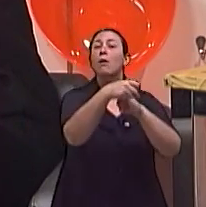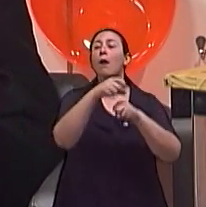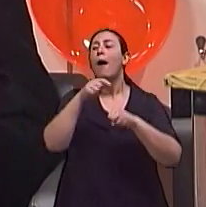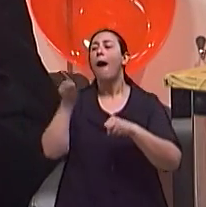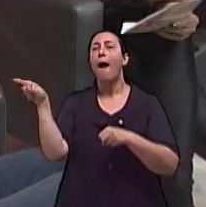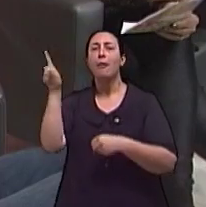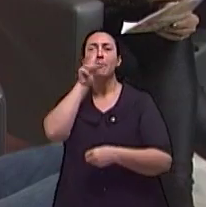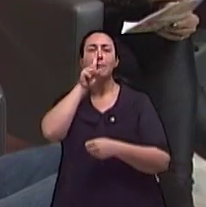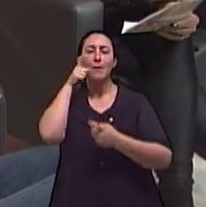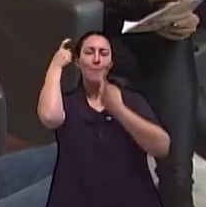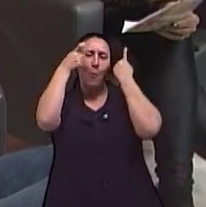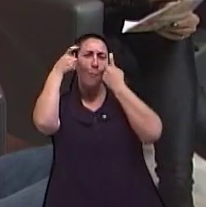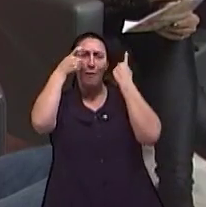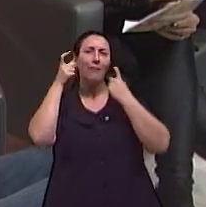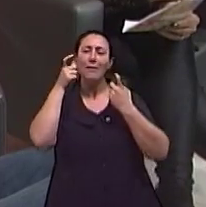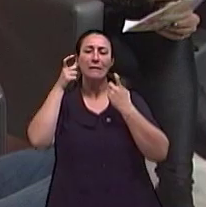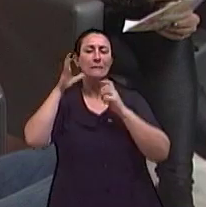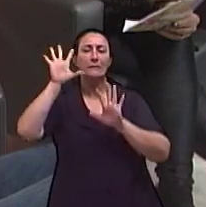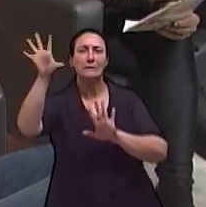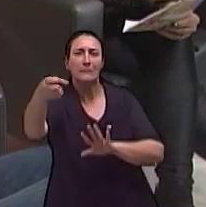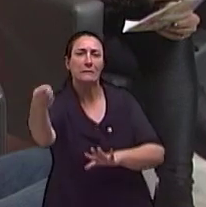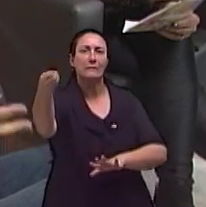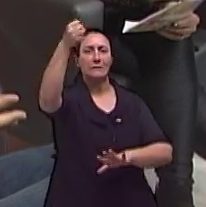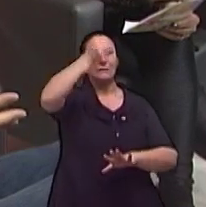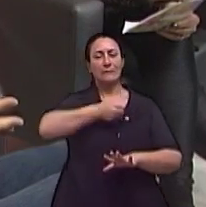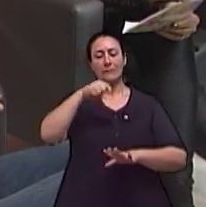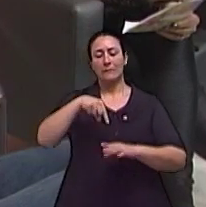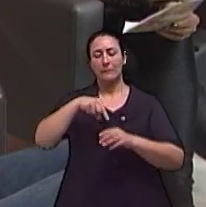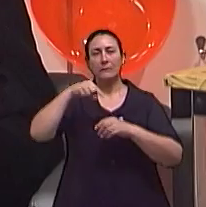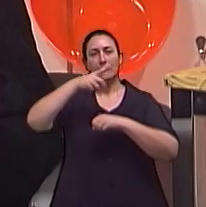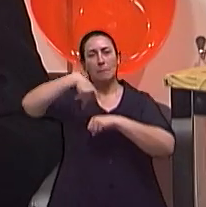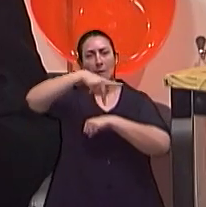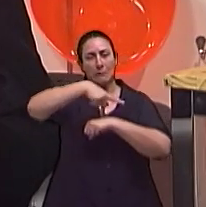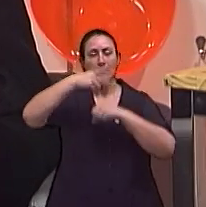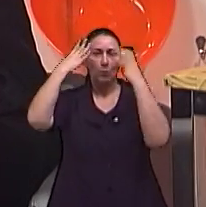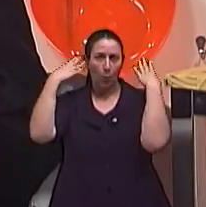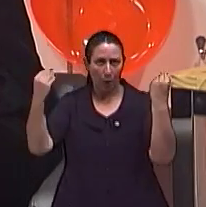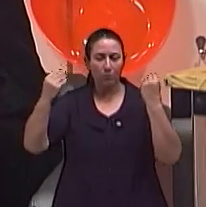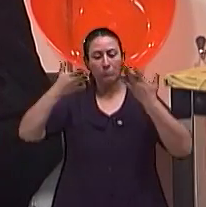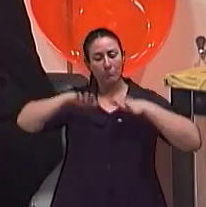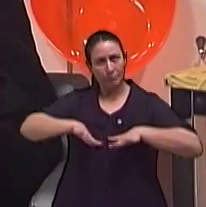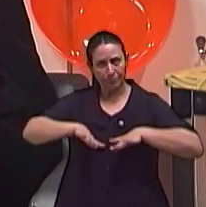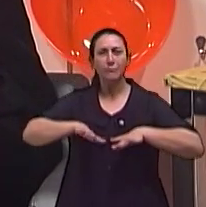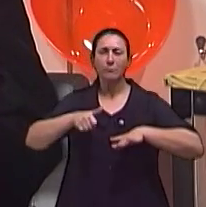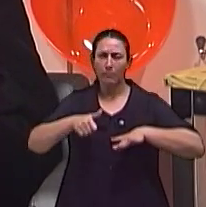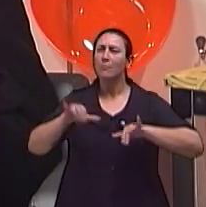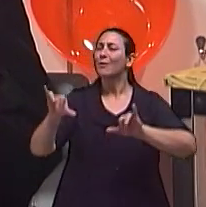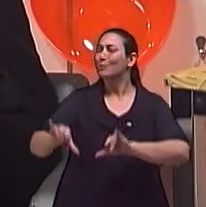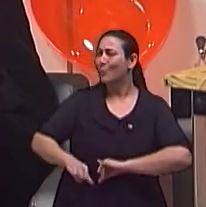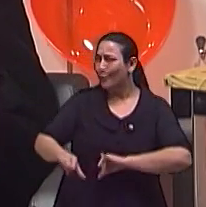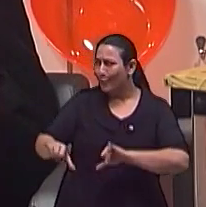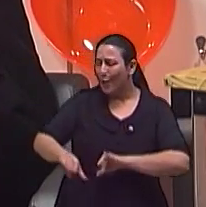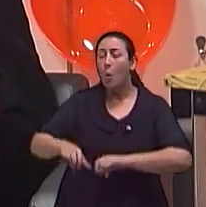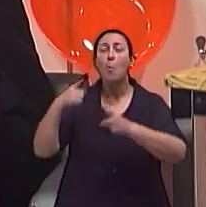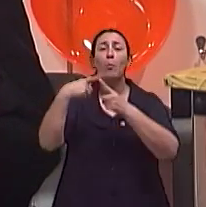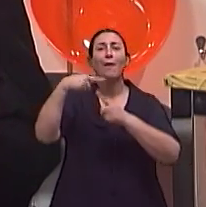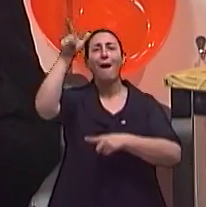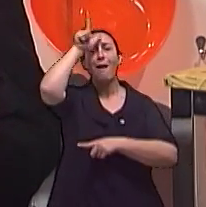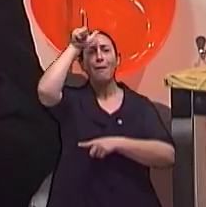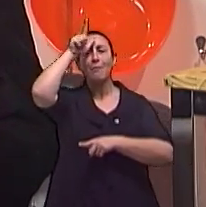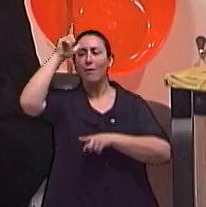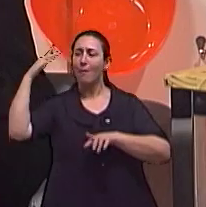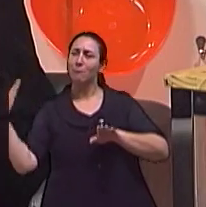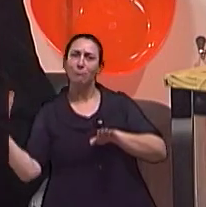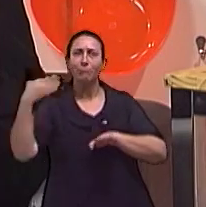E ela, eles terminaram participando da resistência, sofreram muito com a invasão, depois a